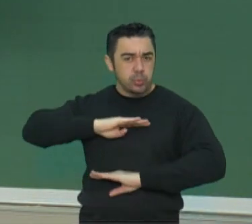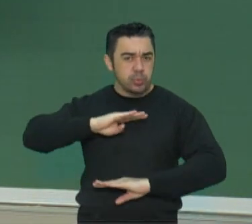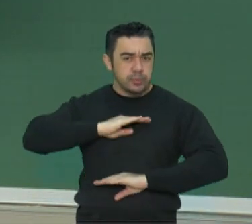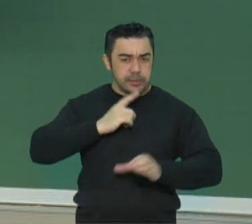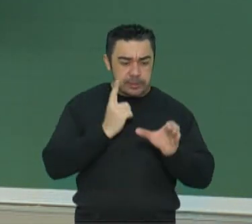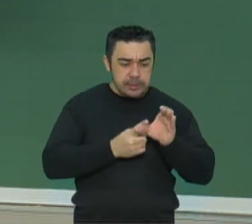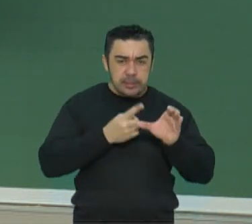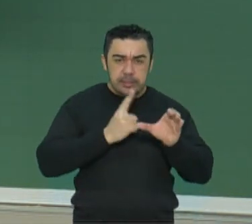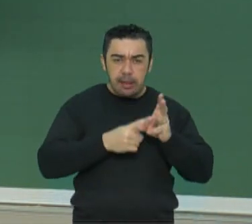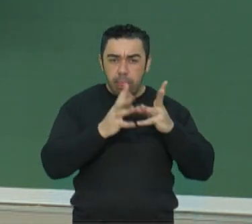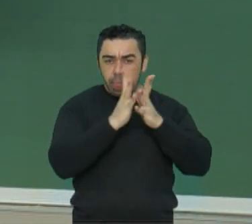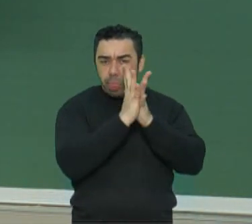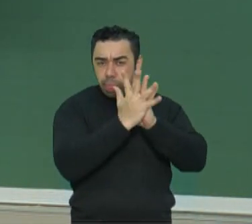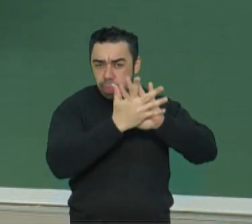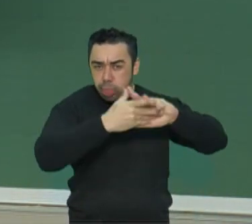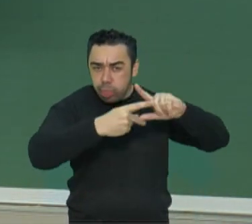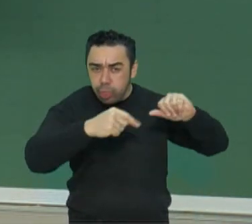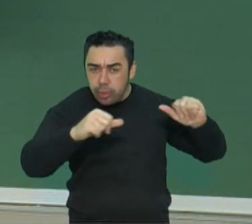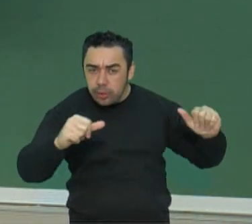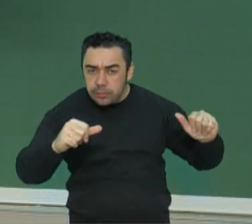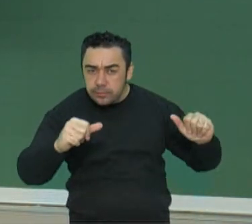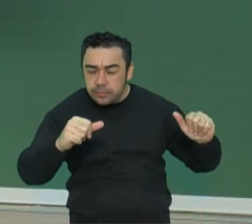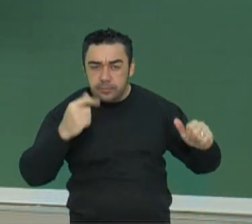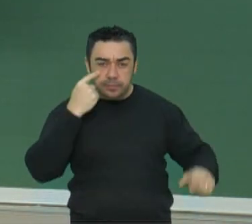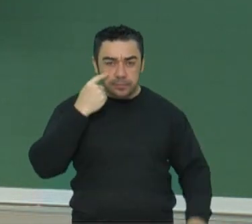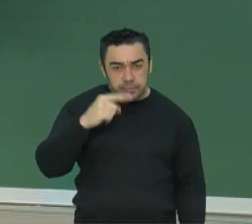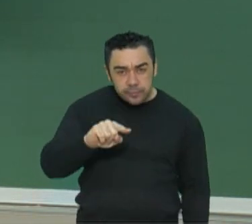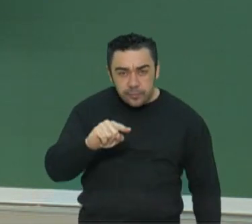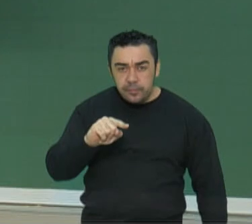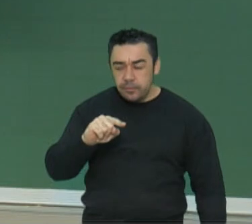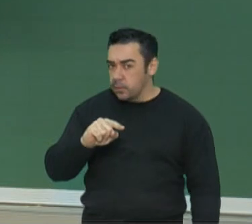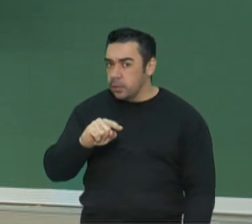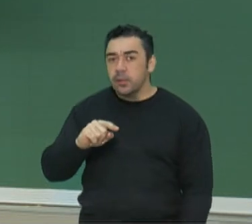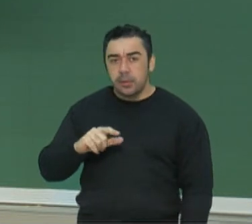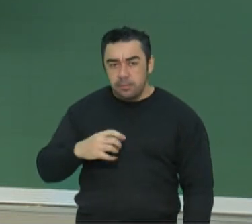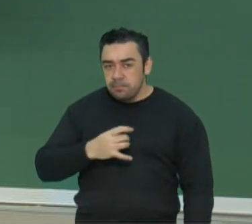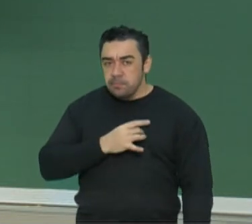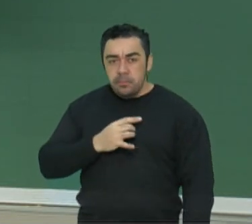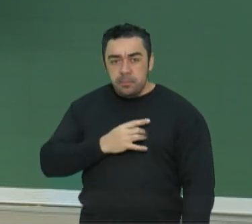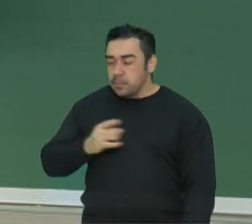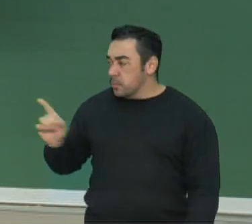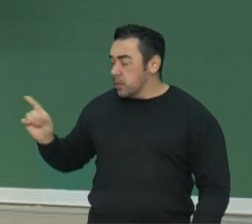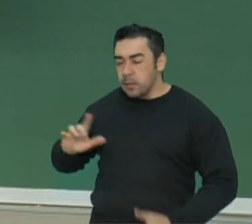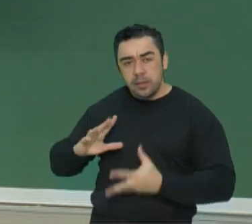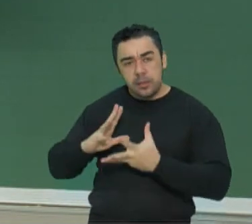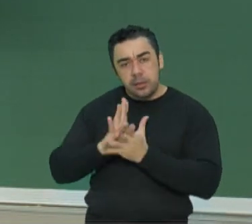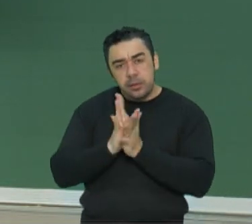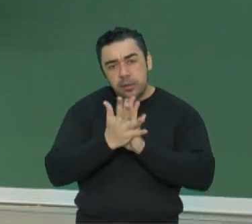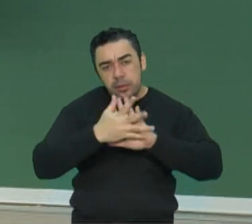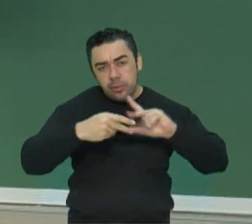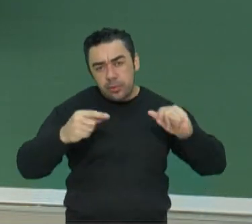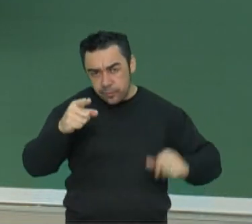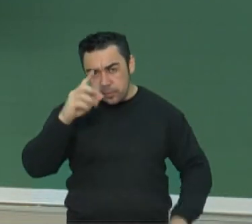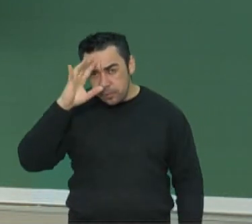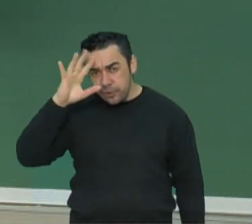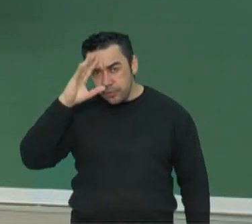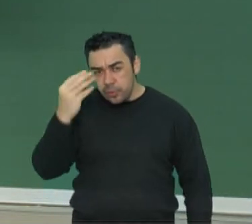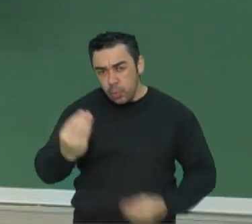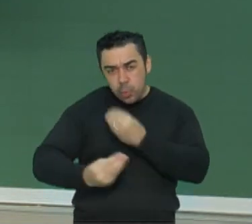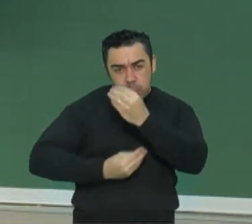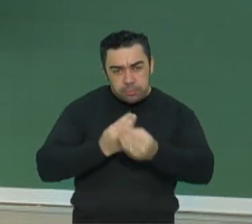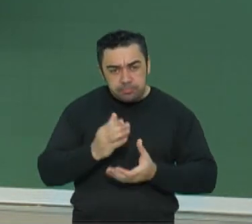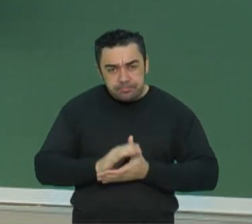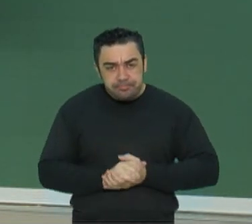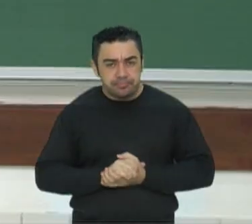cidade destruída por uma guerra, vivenciar todo esse horror da guerra, destruição, você consegue imaginar como seria viver esse